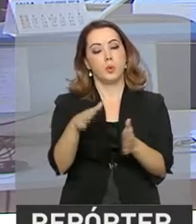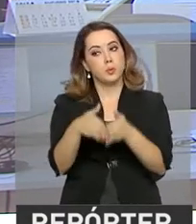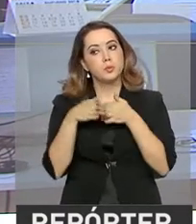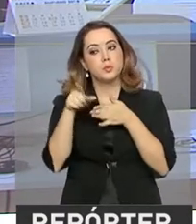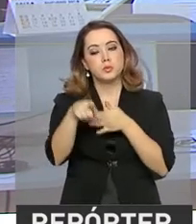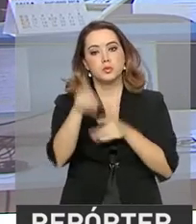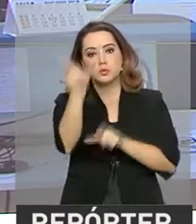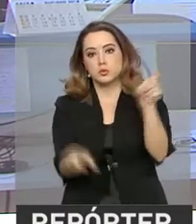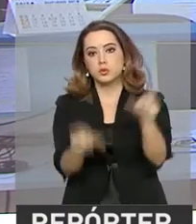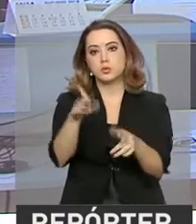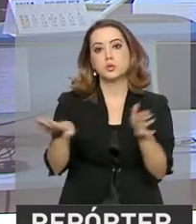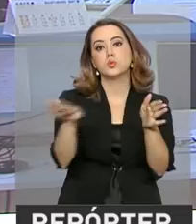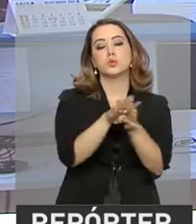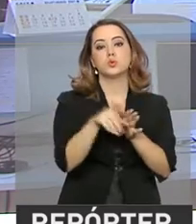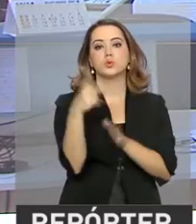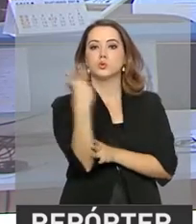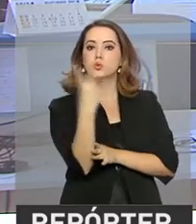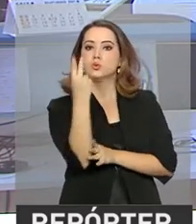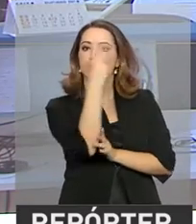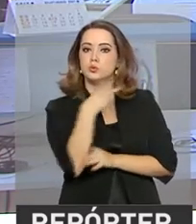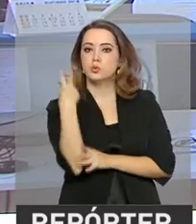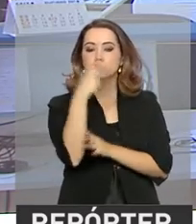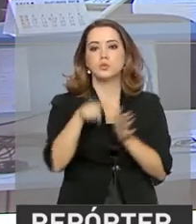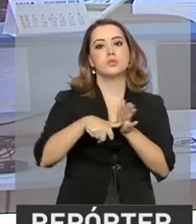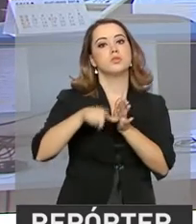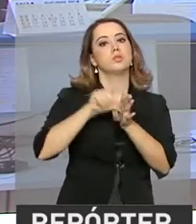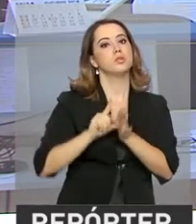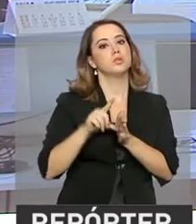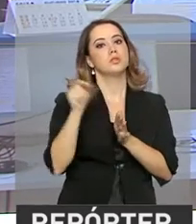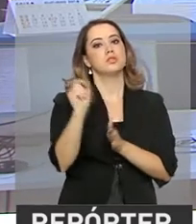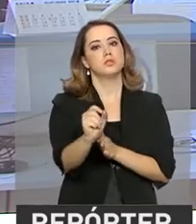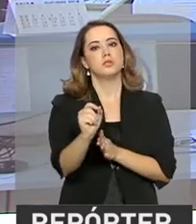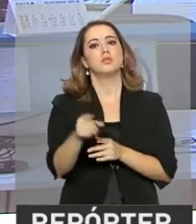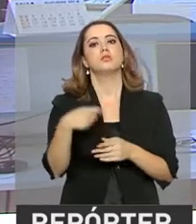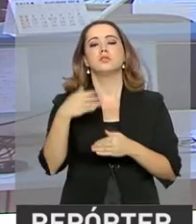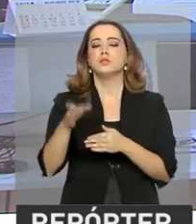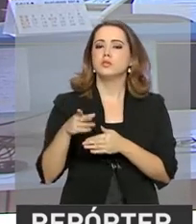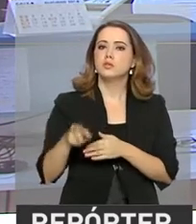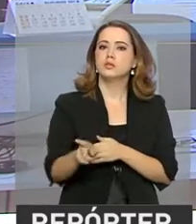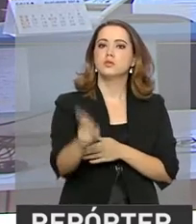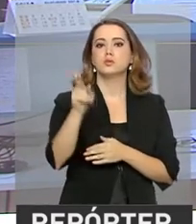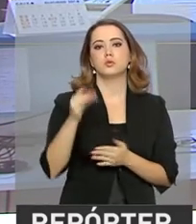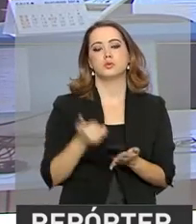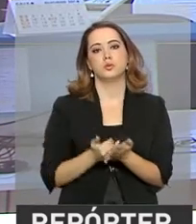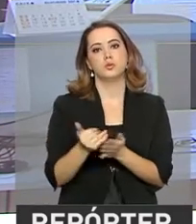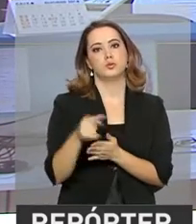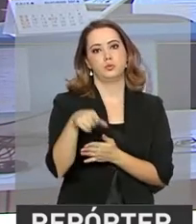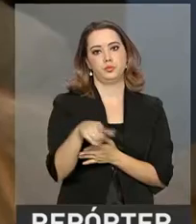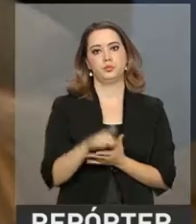de que os passageiros cheguem com duas horas de antecedência, procedimento que deve continuar.